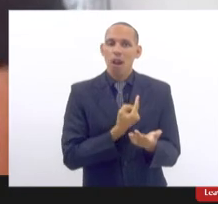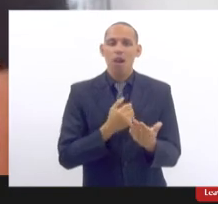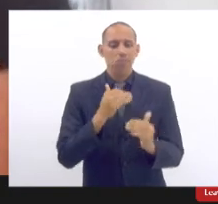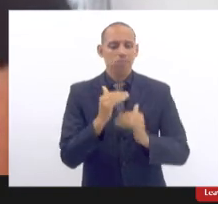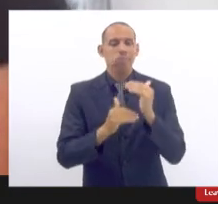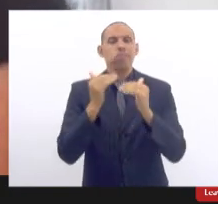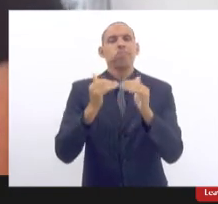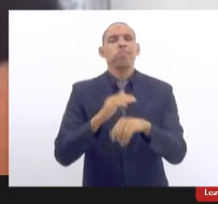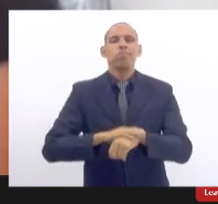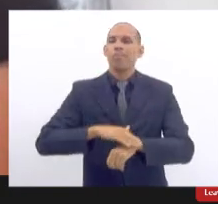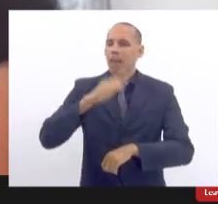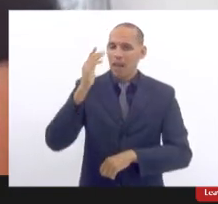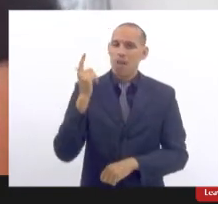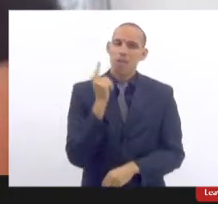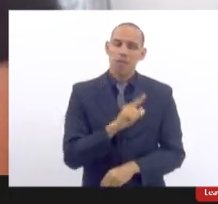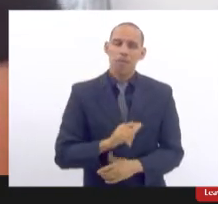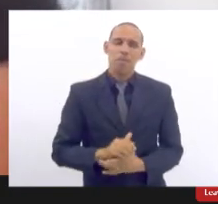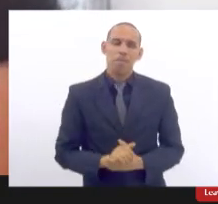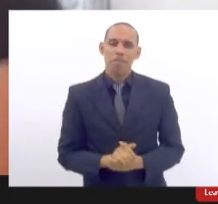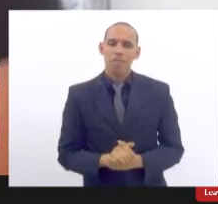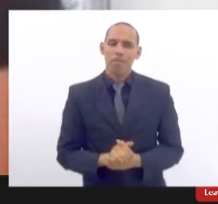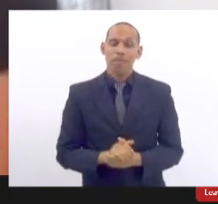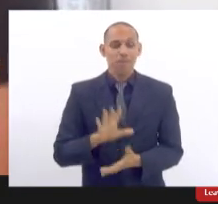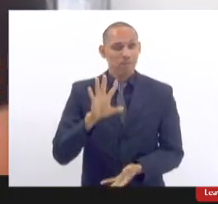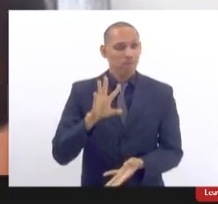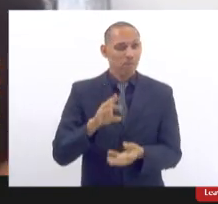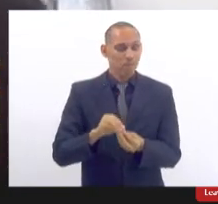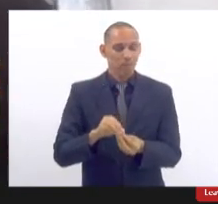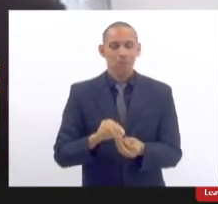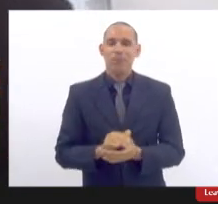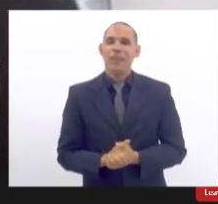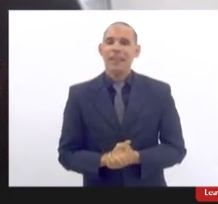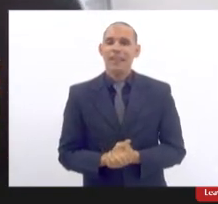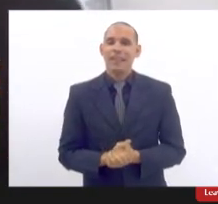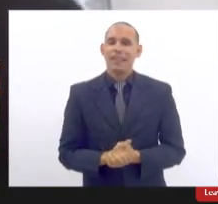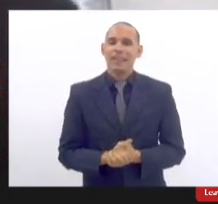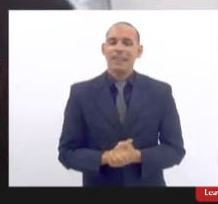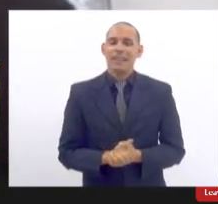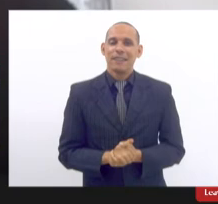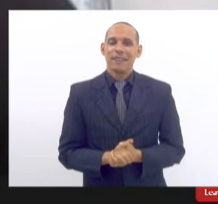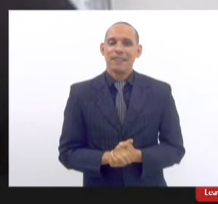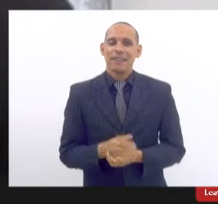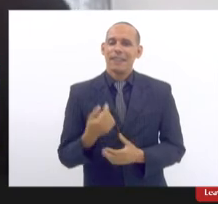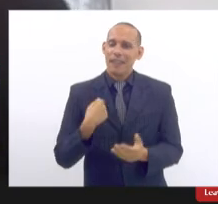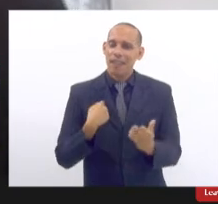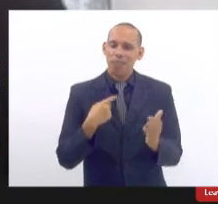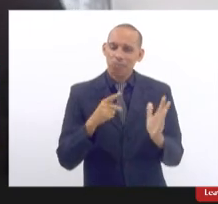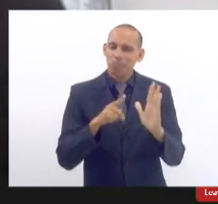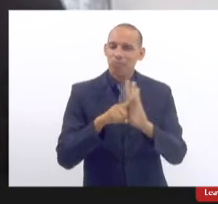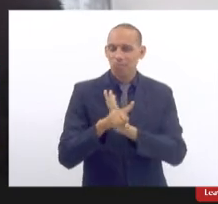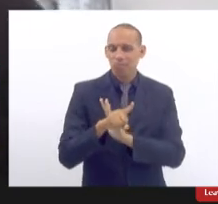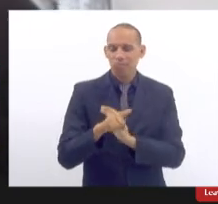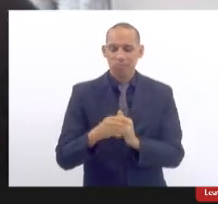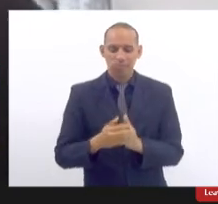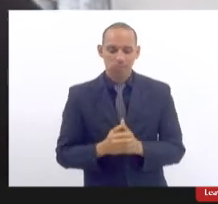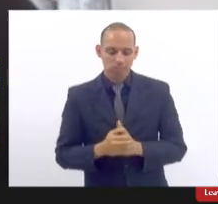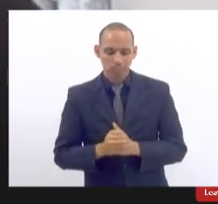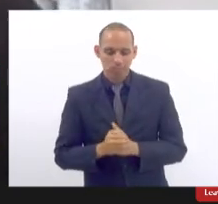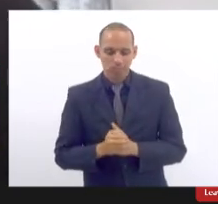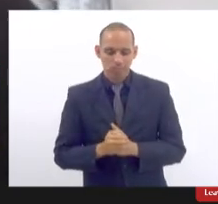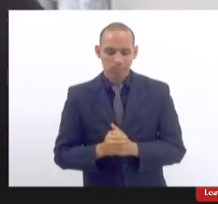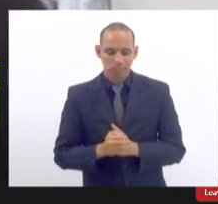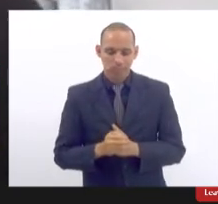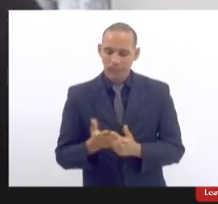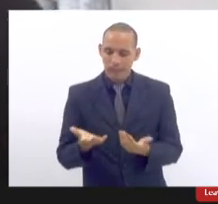mais e aí concluindo eu fiz aqui eu fiz aqui uma pergunta que eu não